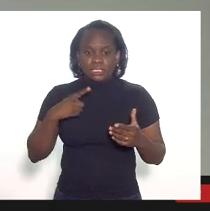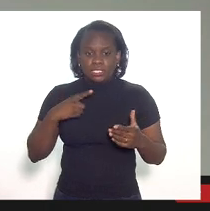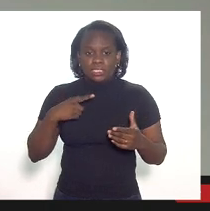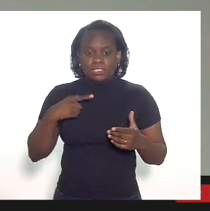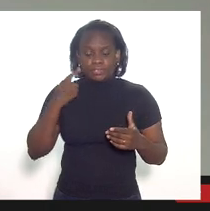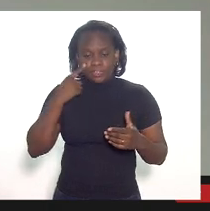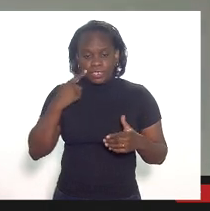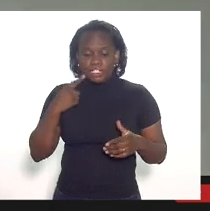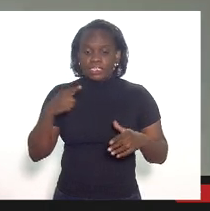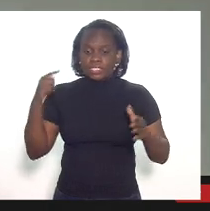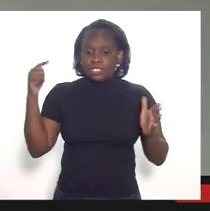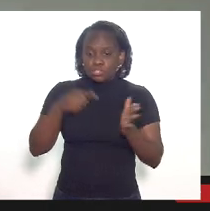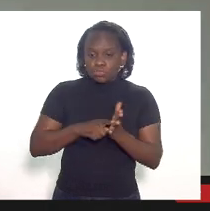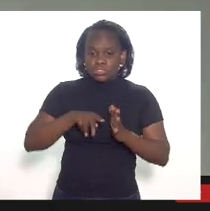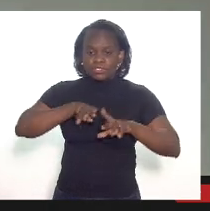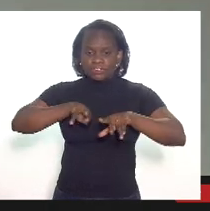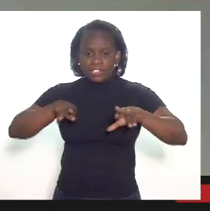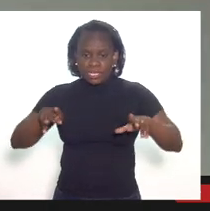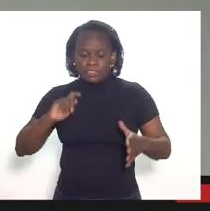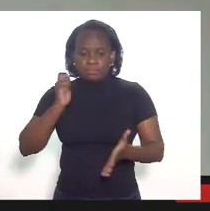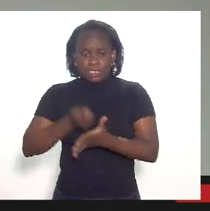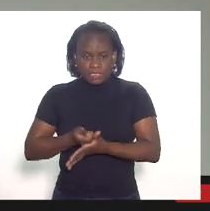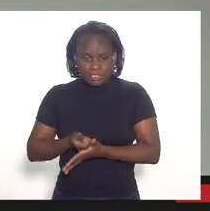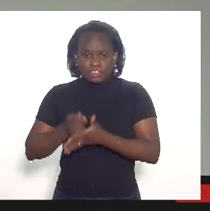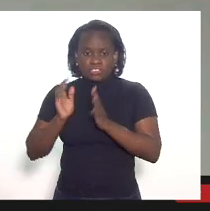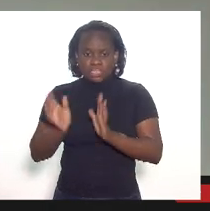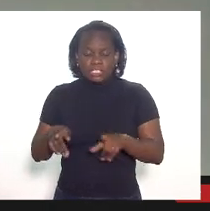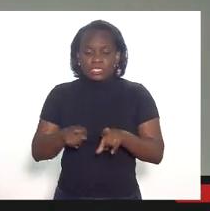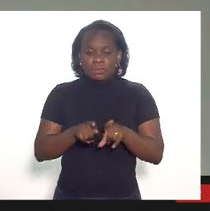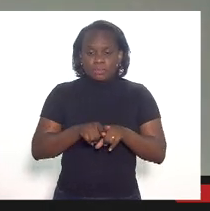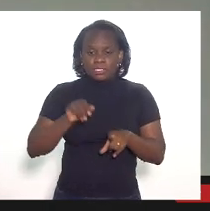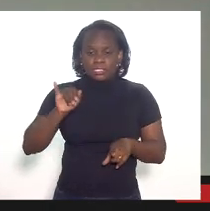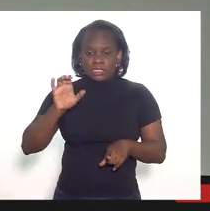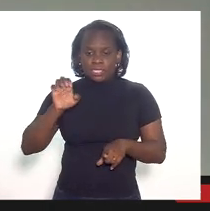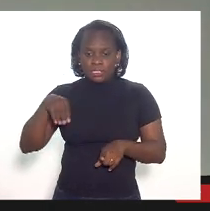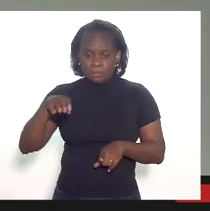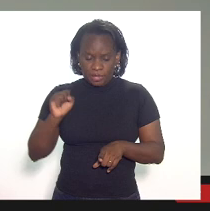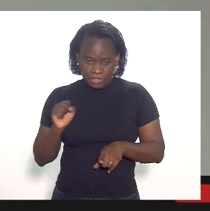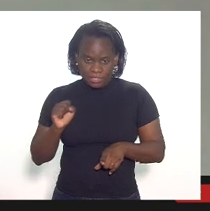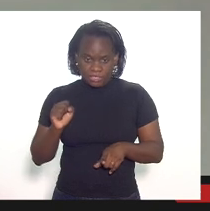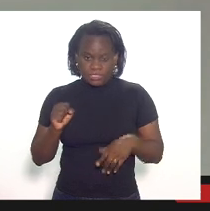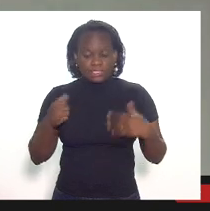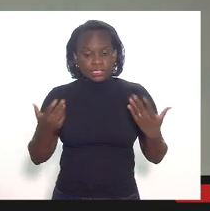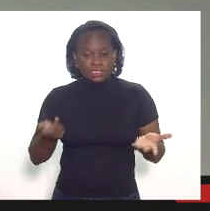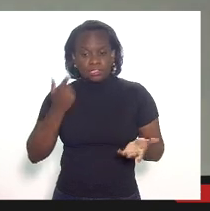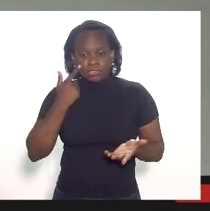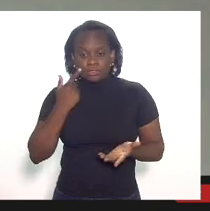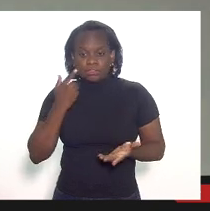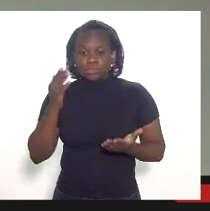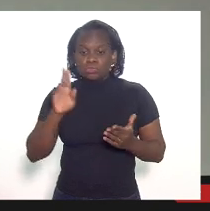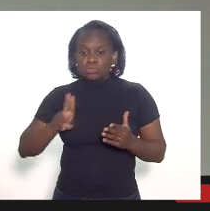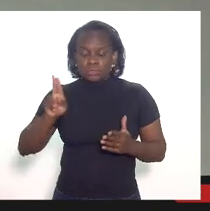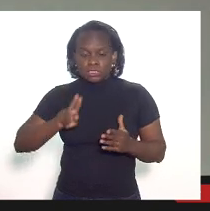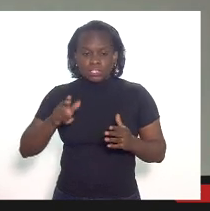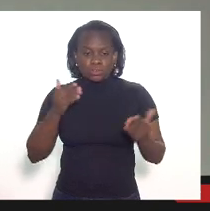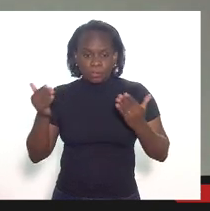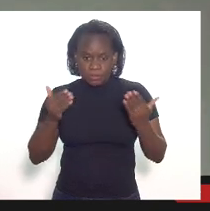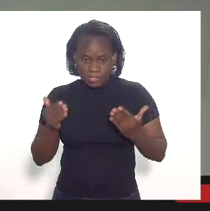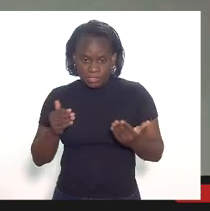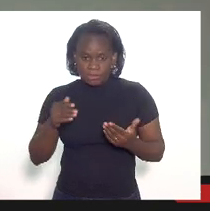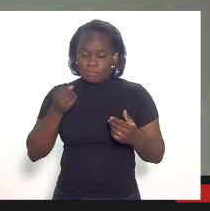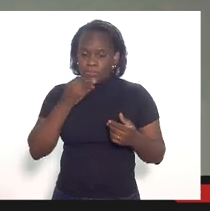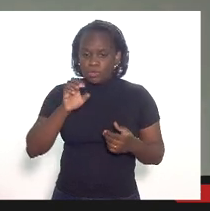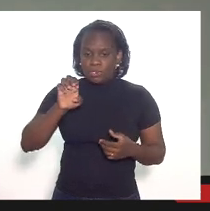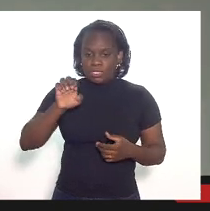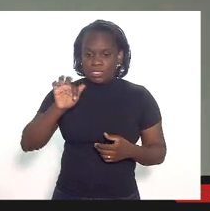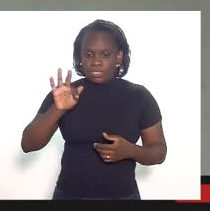autos e denúncias espontâneas pagas sobre o total de ICMS, ou seja, eu estou utilizando uma proxy da eficiência da receita